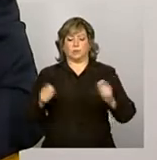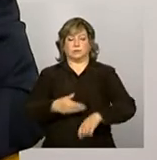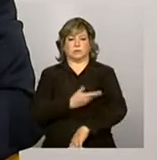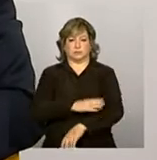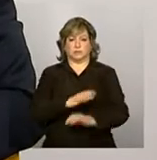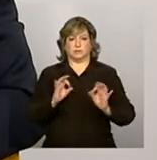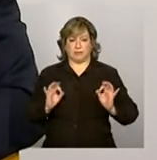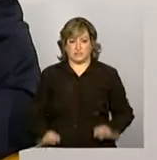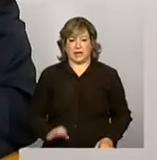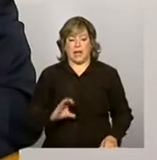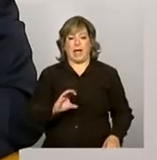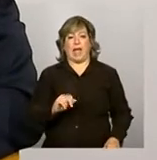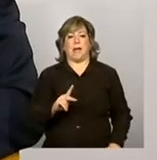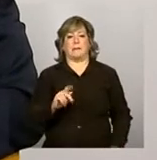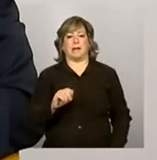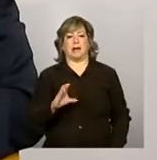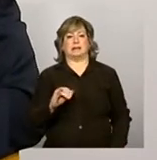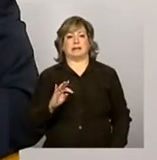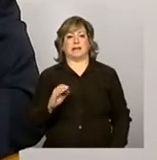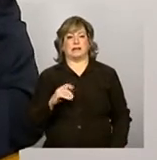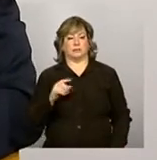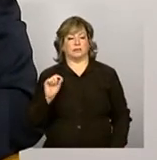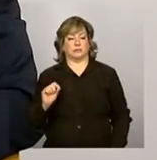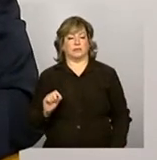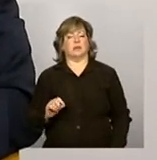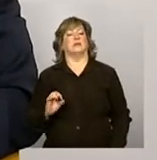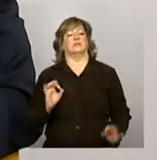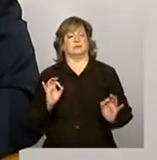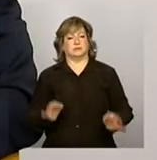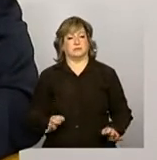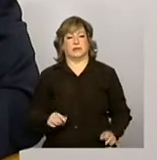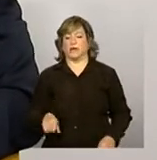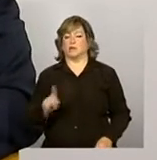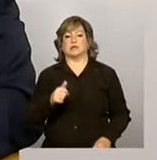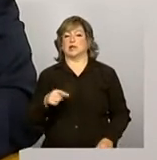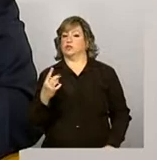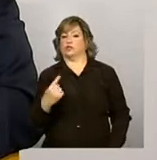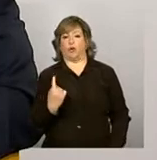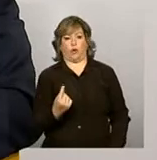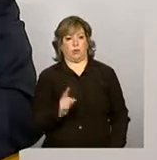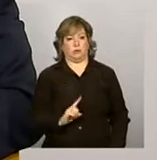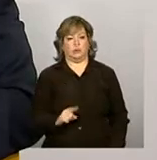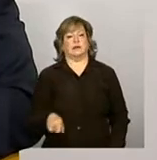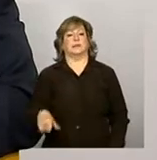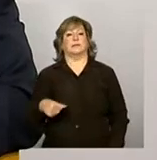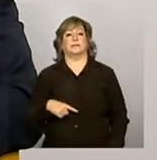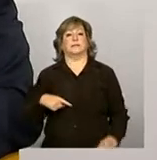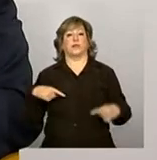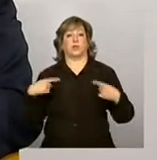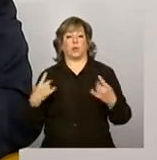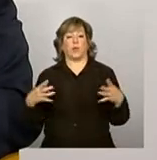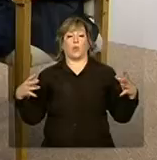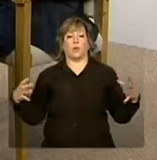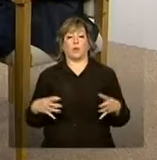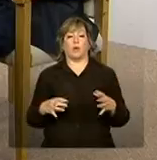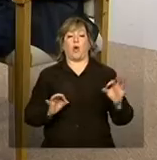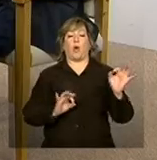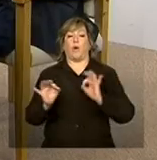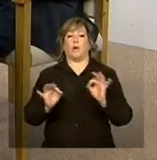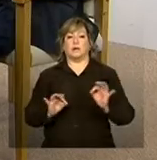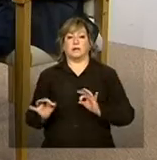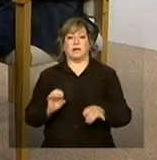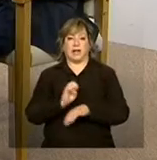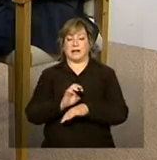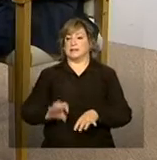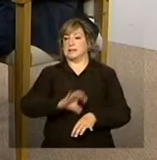Ele não está sozinho, você perguntando sobre apoio, ele não está sozinho. Os gestores municipais, por exemplo, eles têm muito apoio das coordenações estaduais. Eles